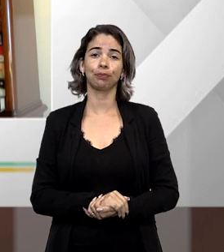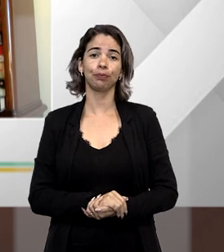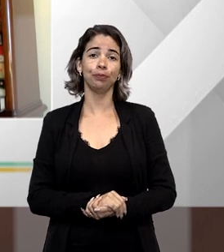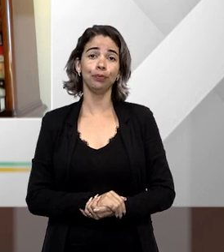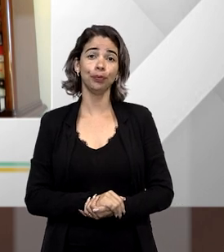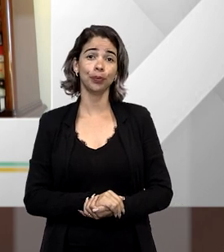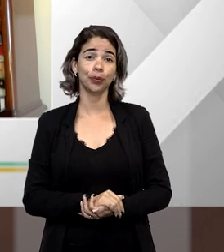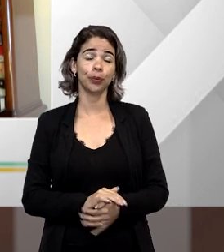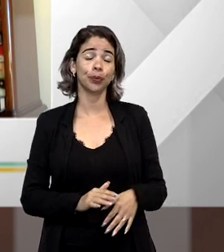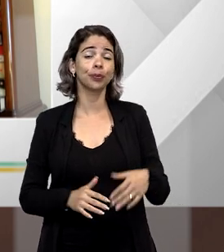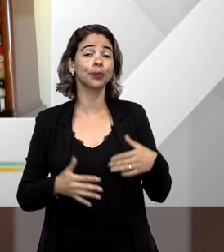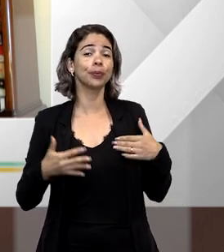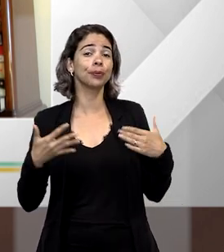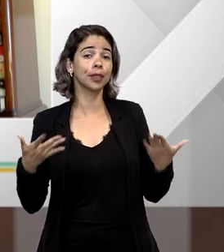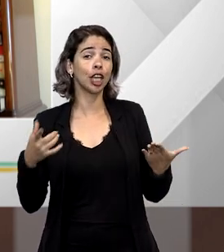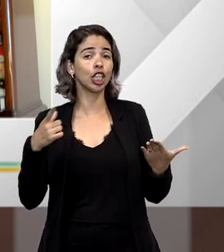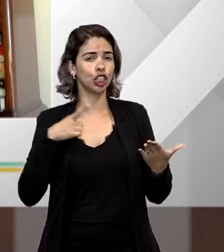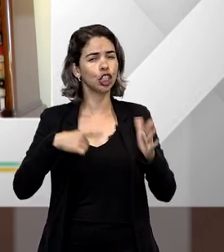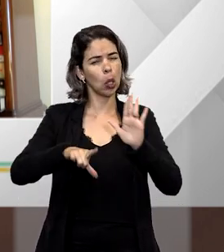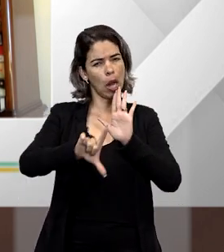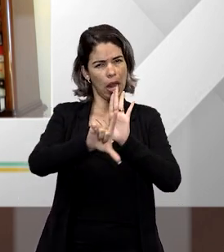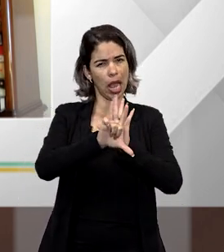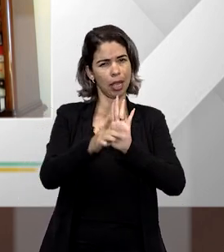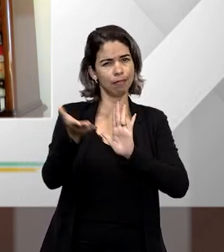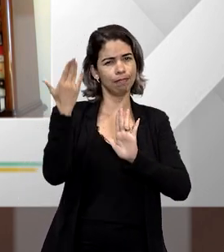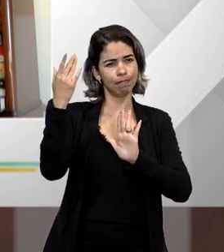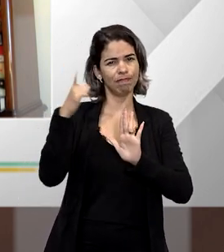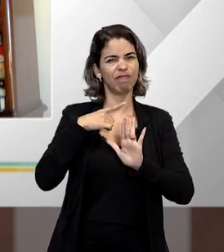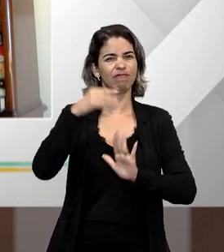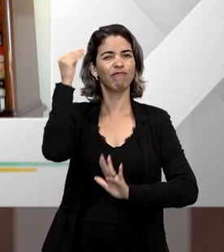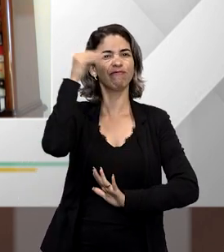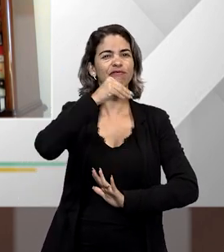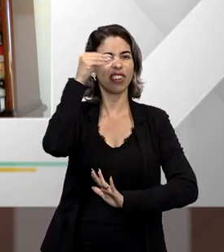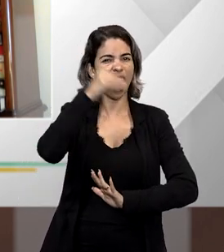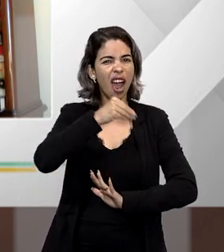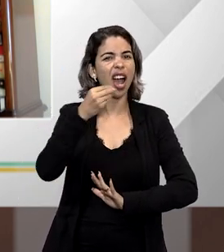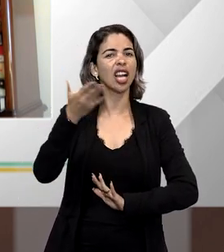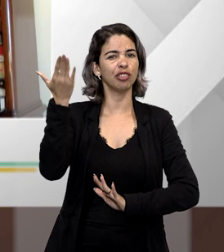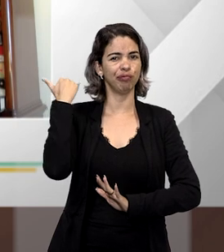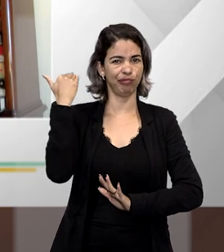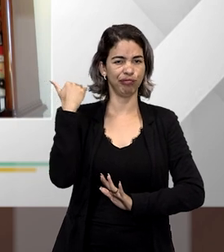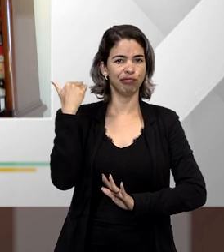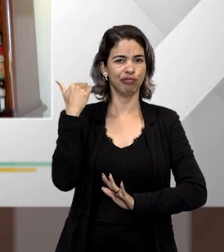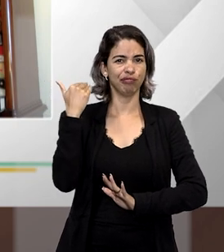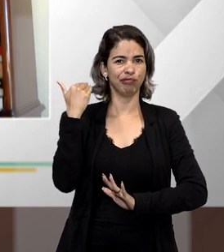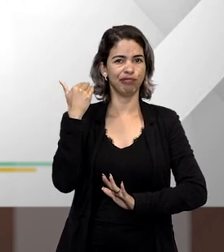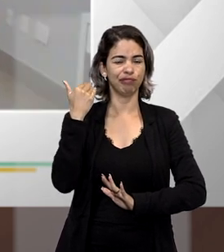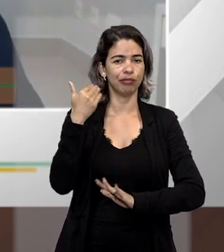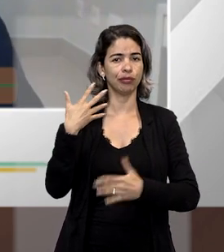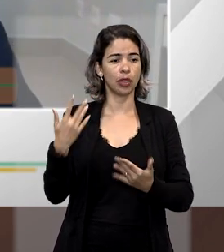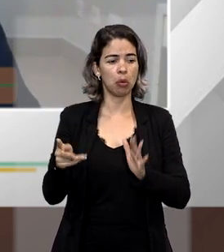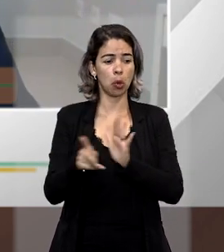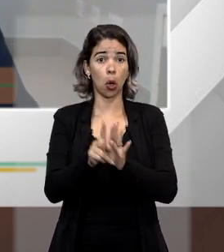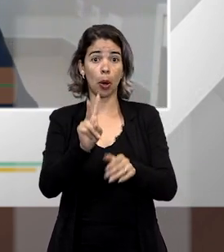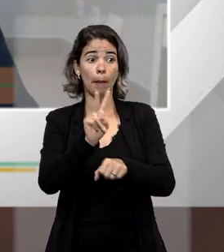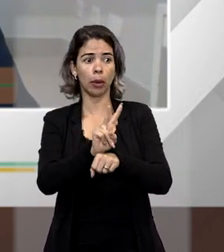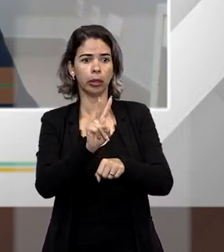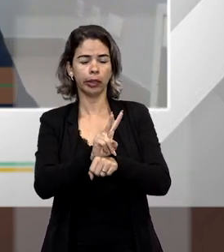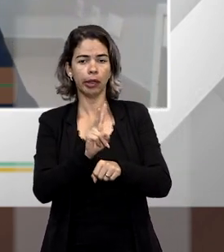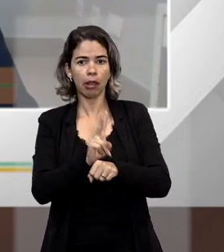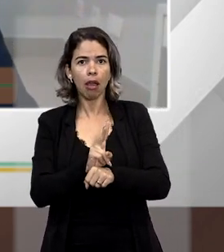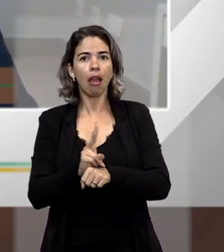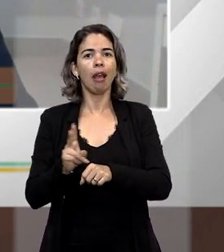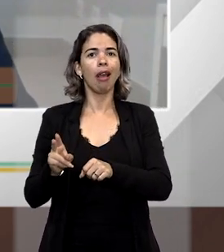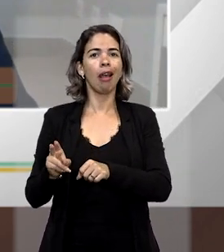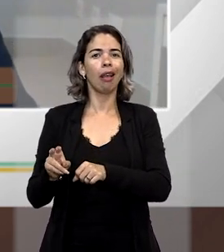Bom, Fátima, na verdade nós tínhamos uma legislação bastante capenga, insuficiente mesmo, para esse tipo de proteção